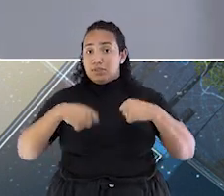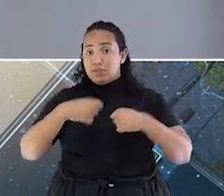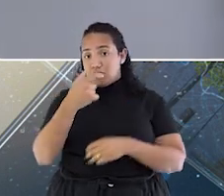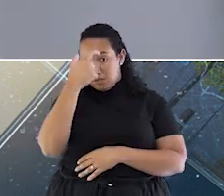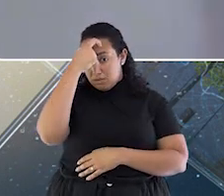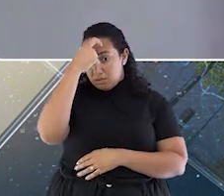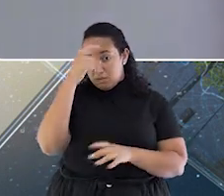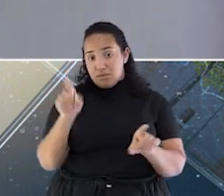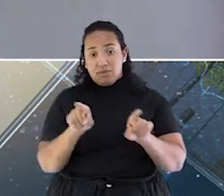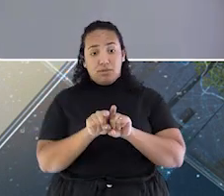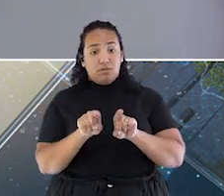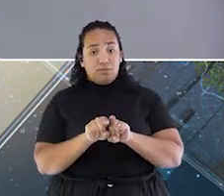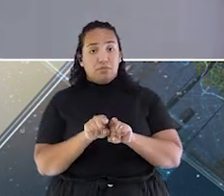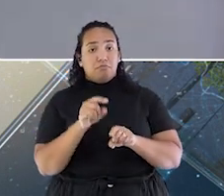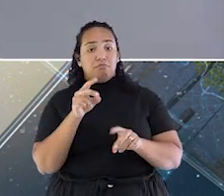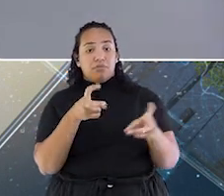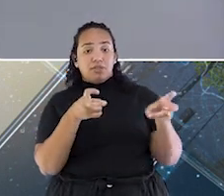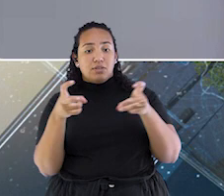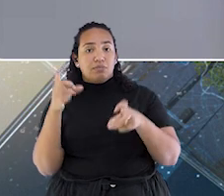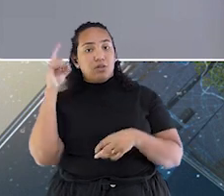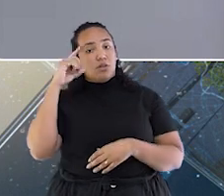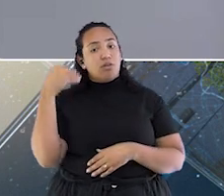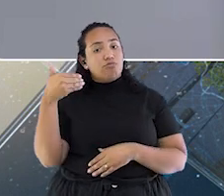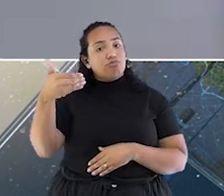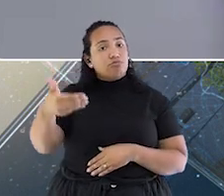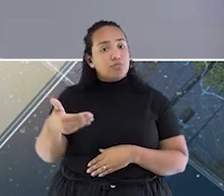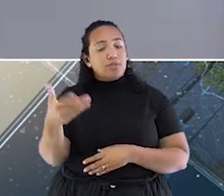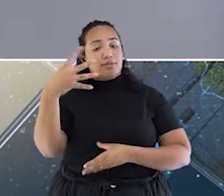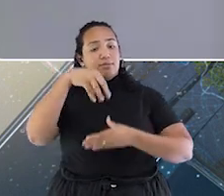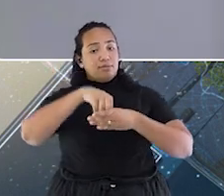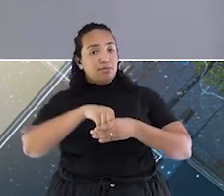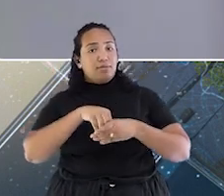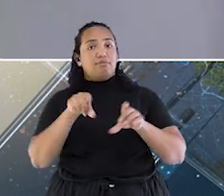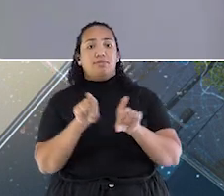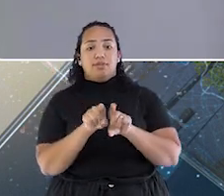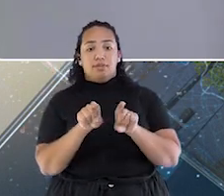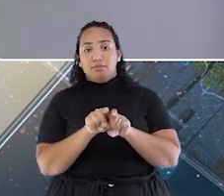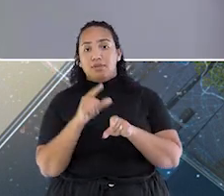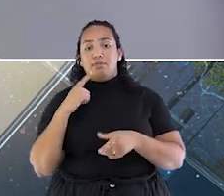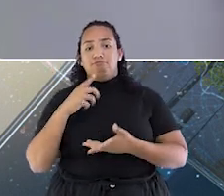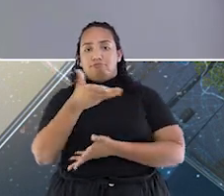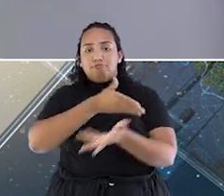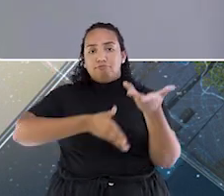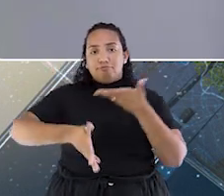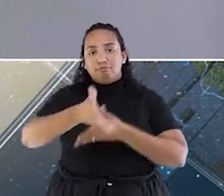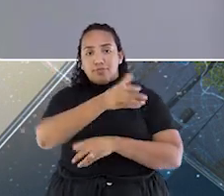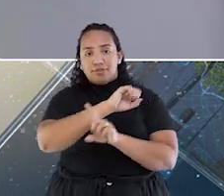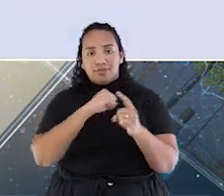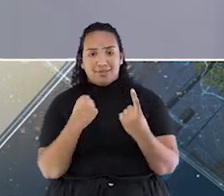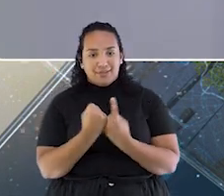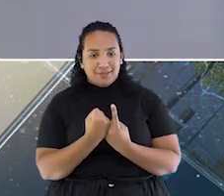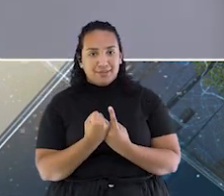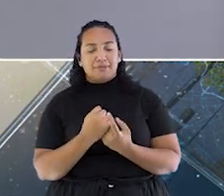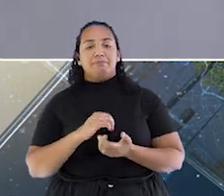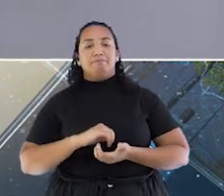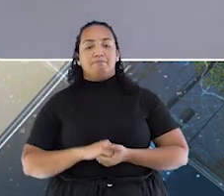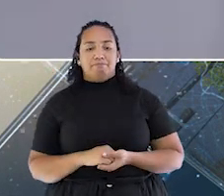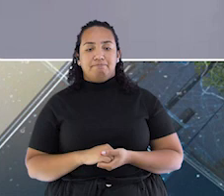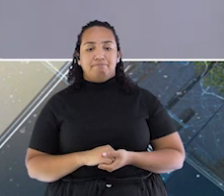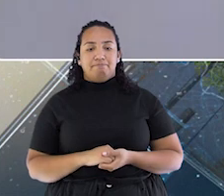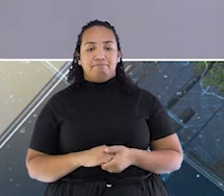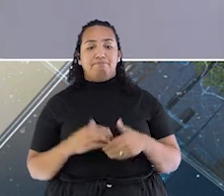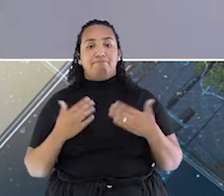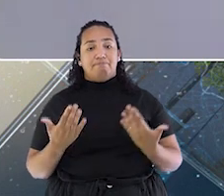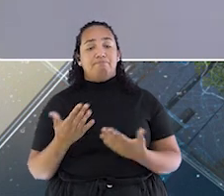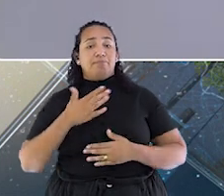visualização de questões do cotidiano, trazendo para mim uma grande participação e socialização em conjunto. Para mim foi bem